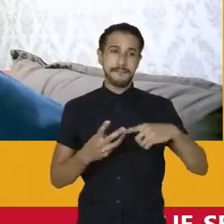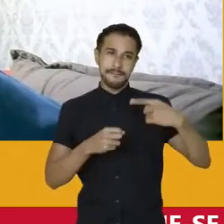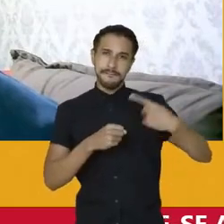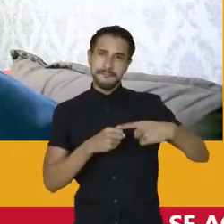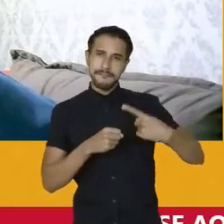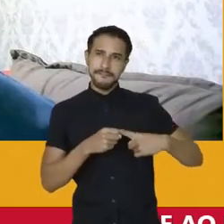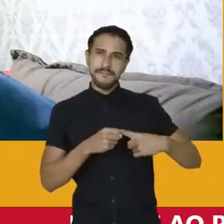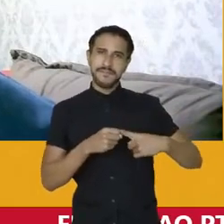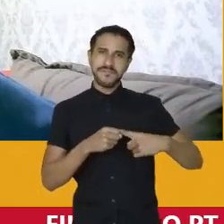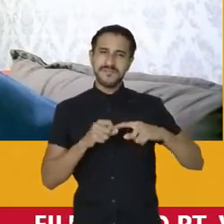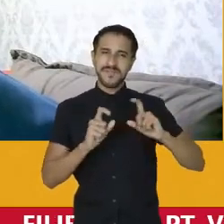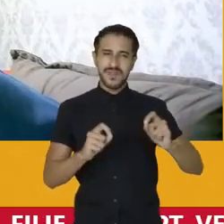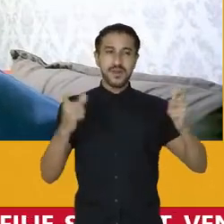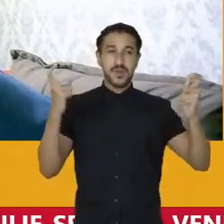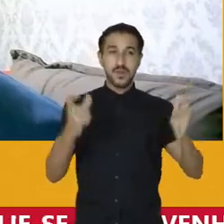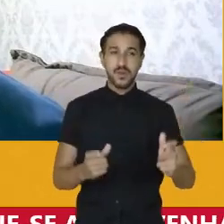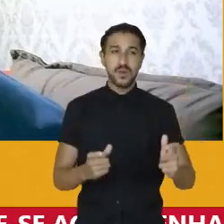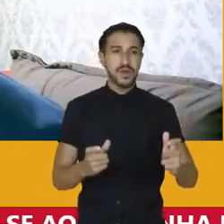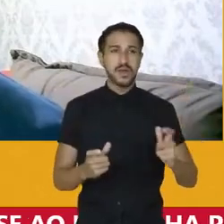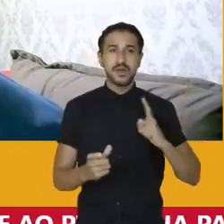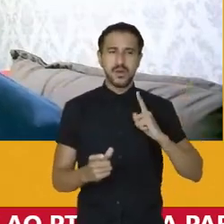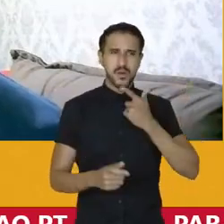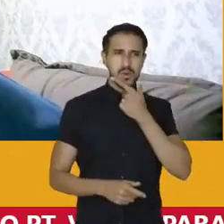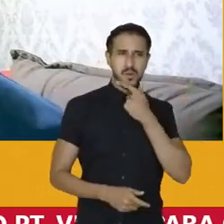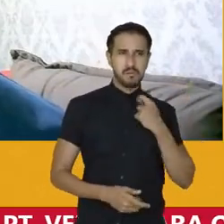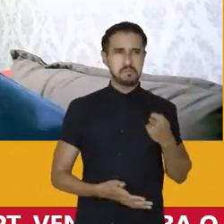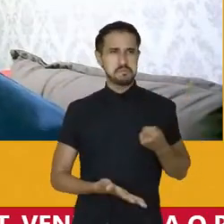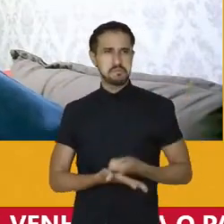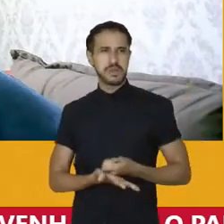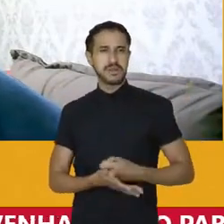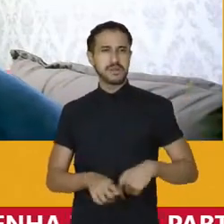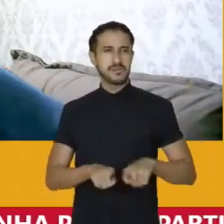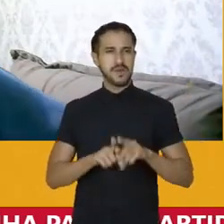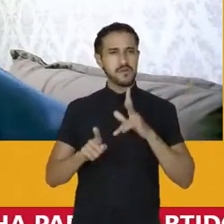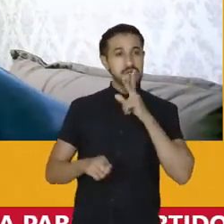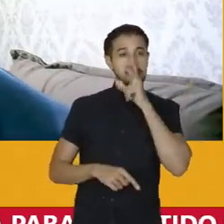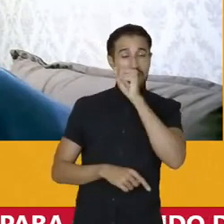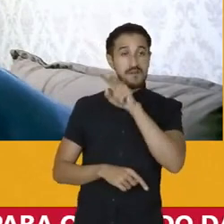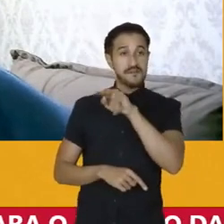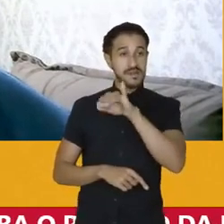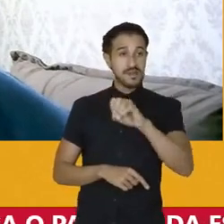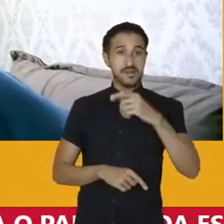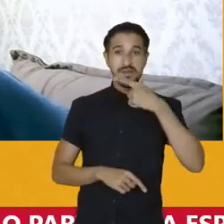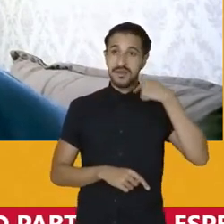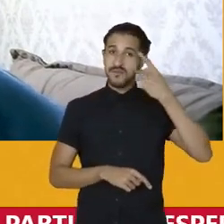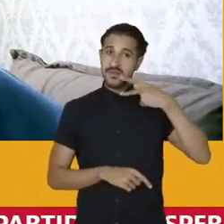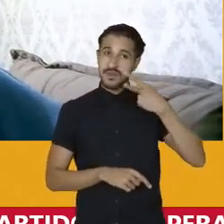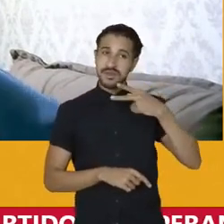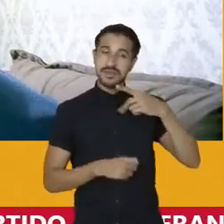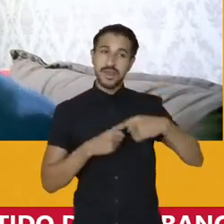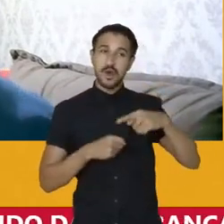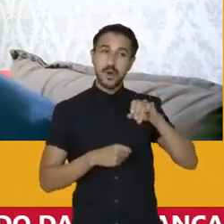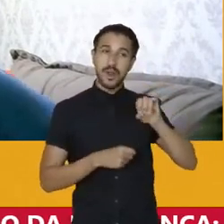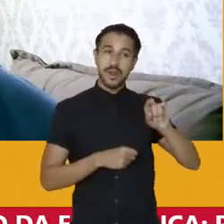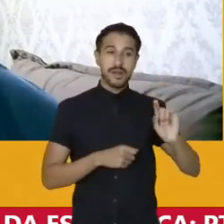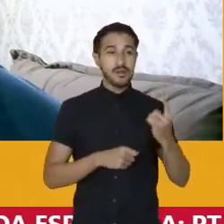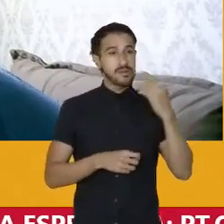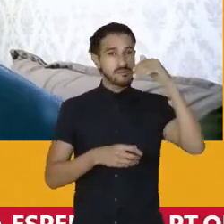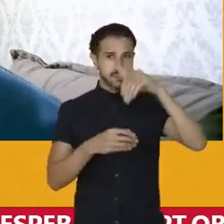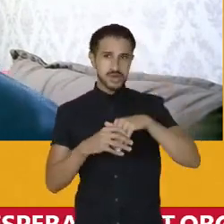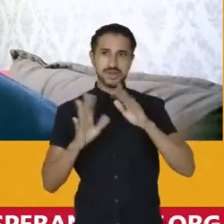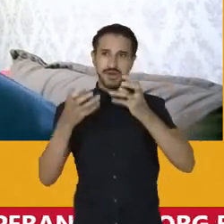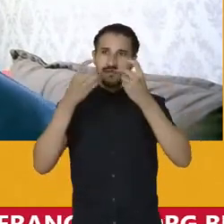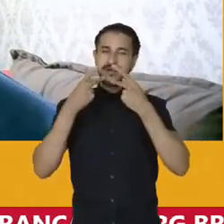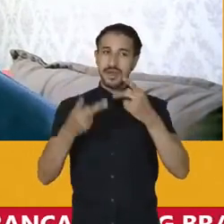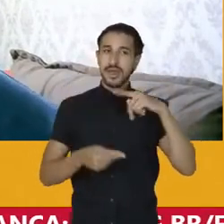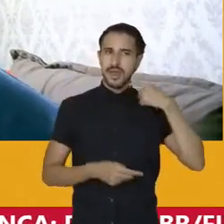cidade onde o machismo também impera. O Vinícius é vereador na cidade de Olinda, eleito pela primeira vez, como eu já